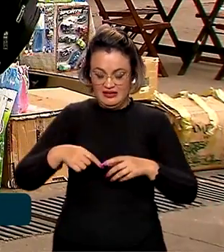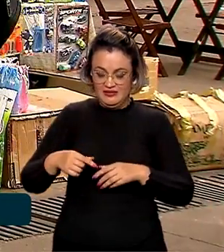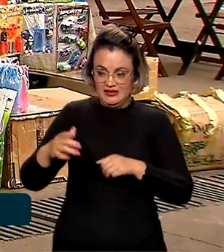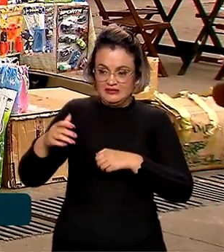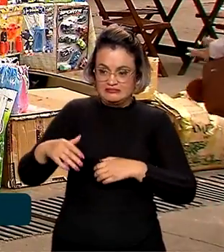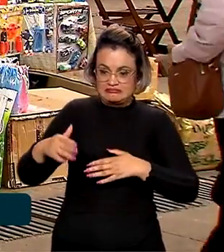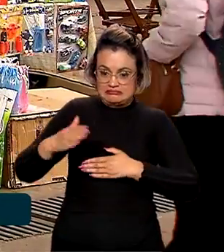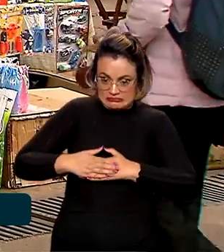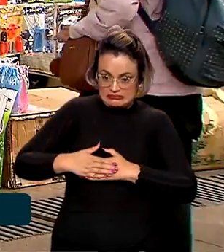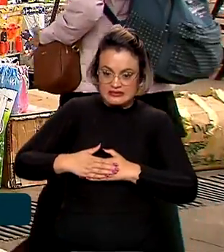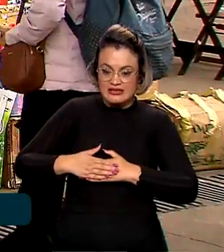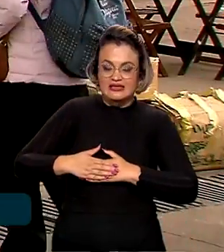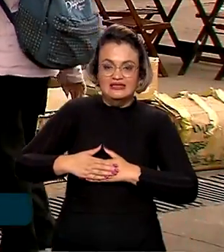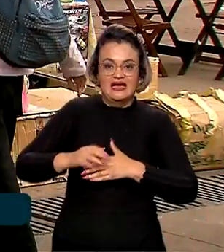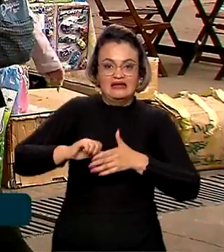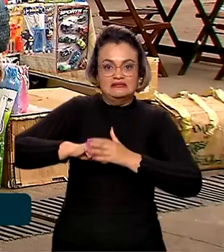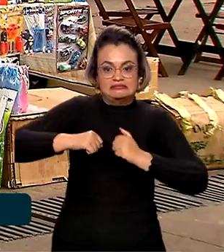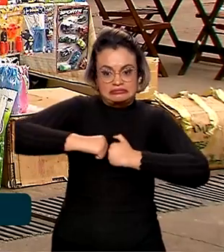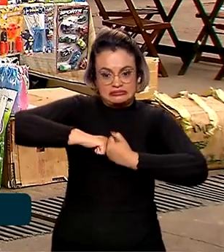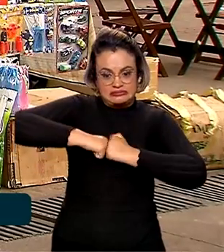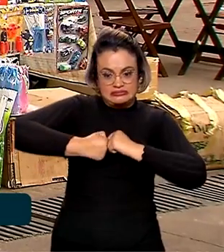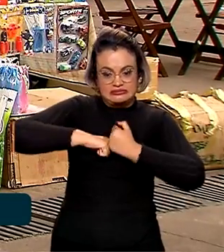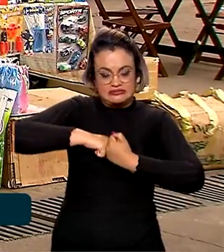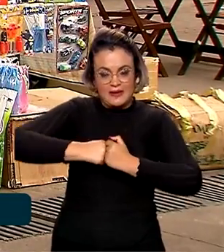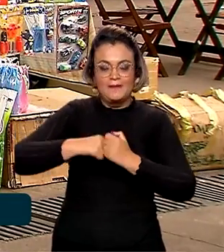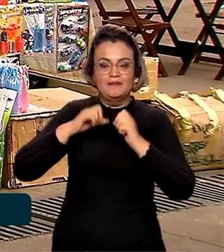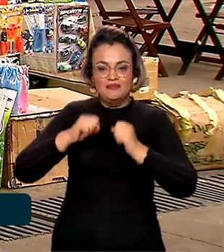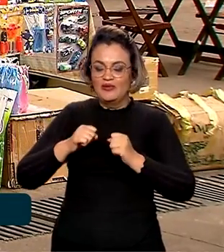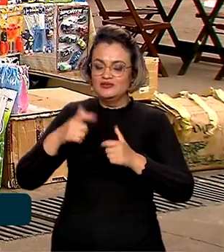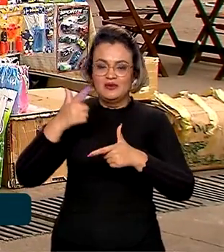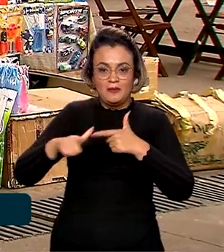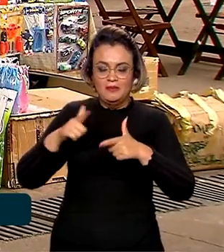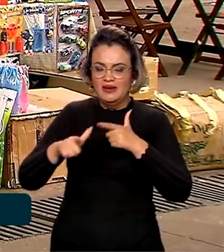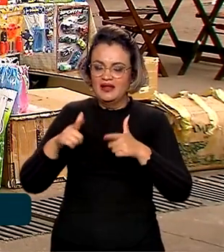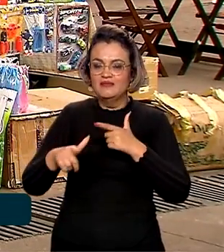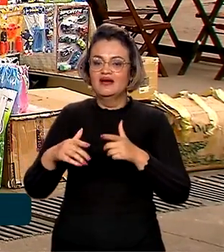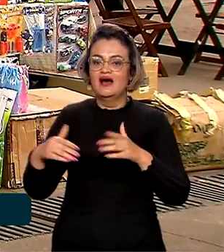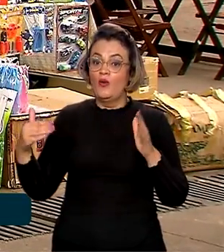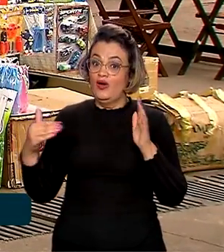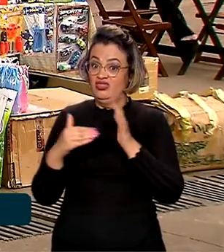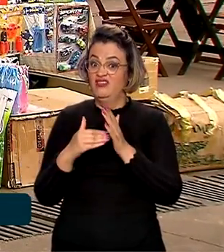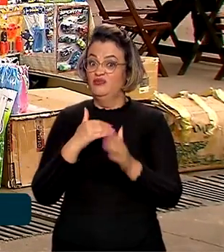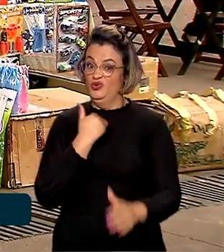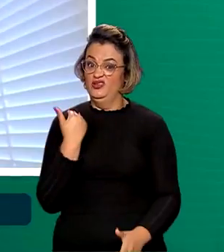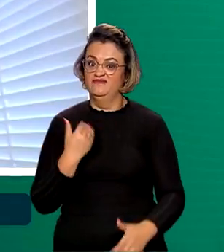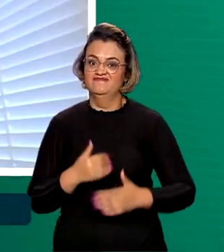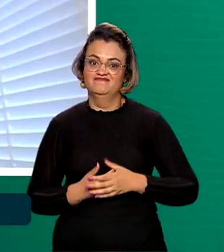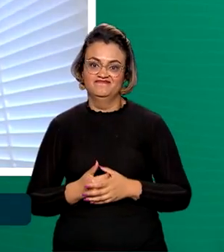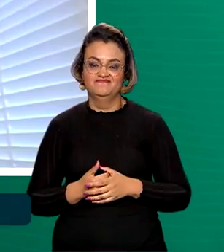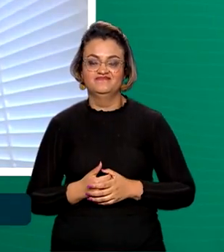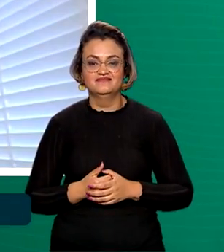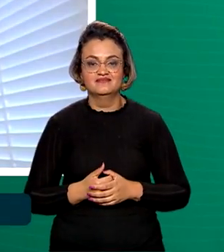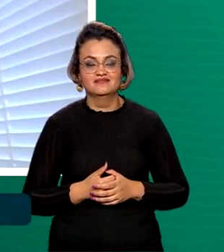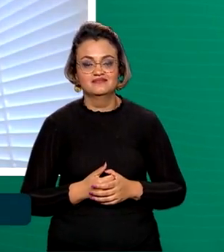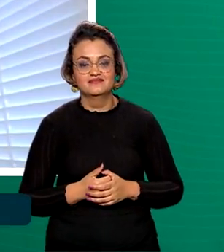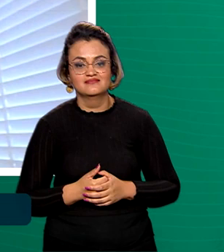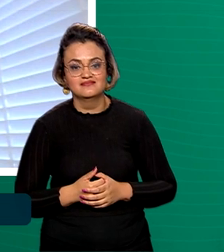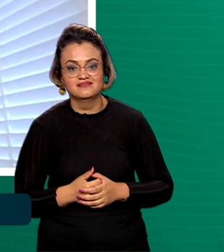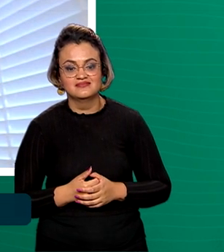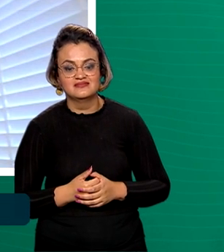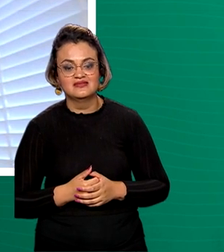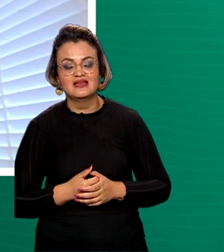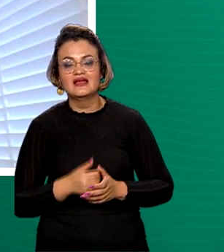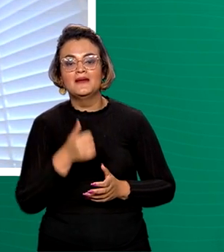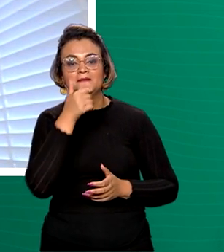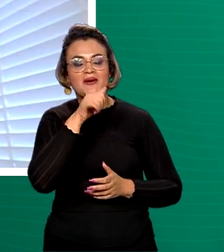e causar obstrução, infecção, perfuração ou até mesmo a morte. Se possível, os